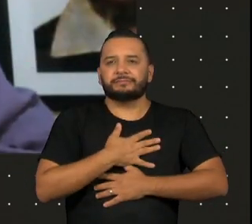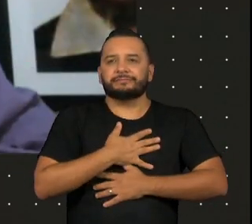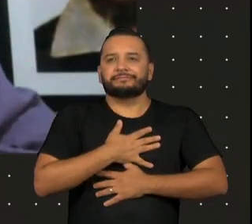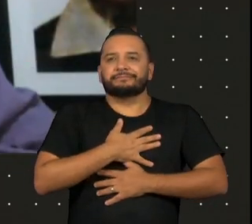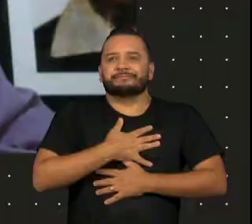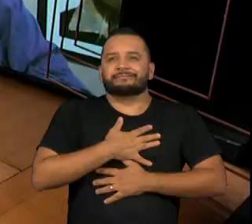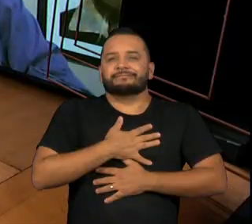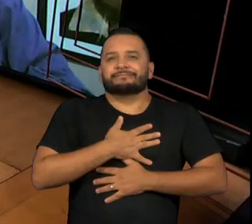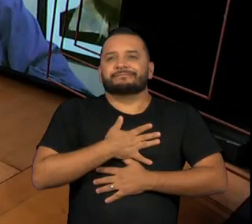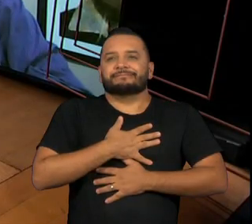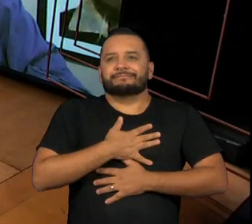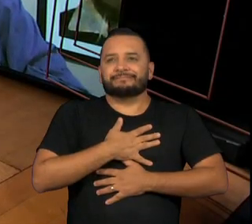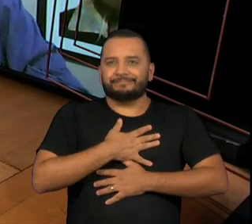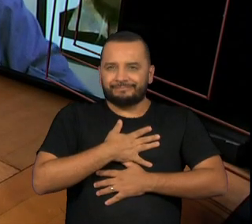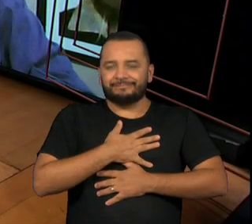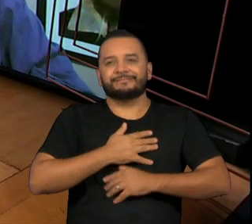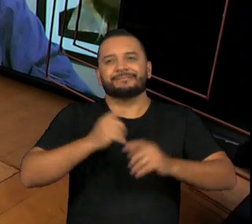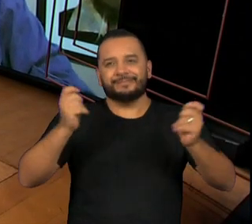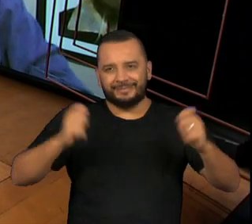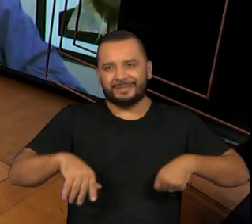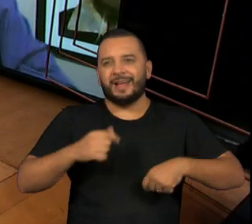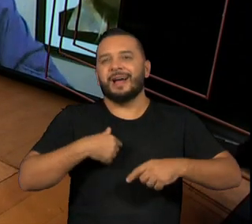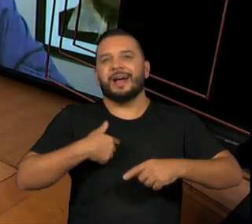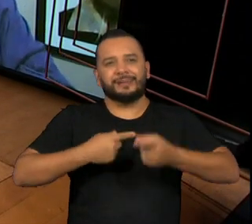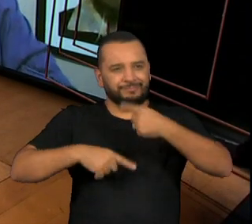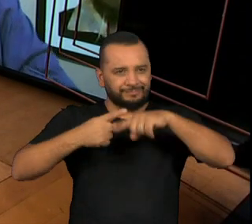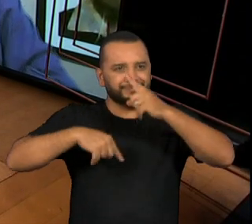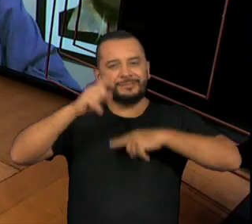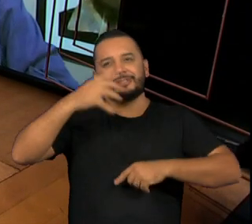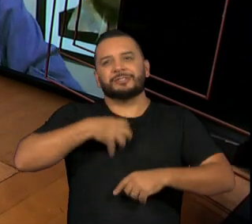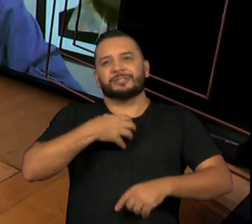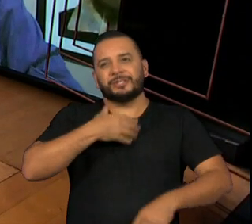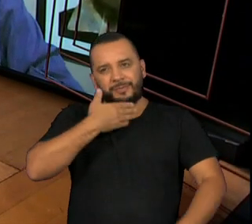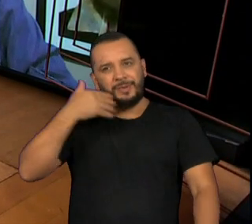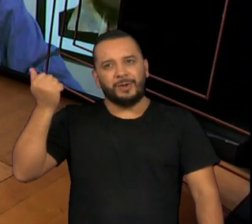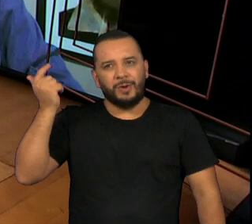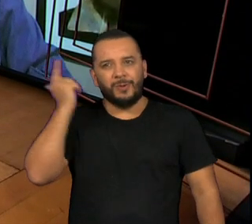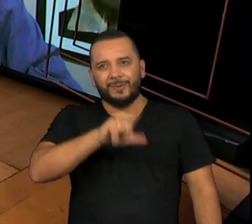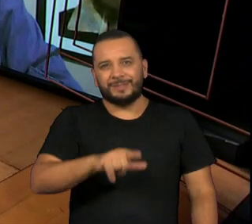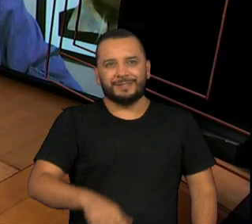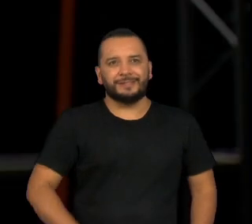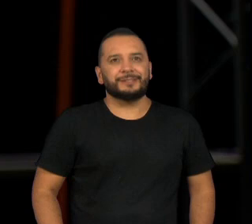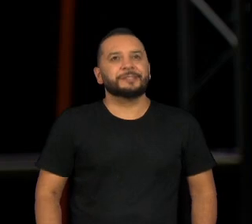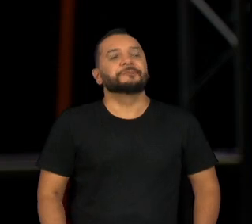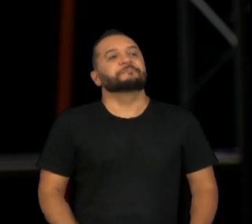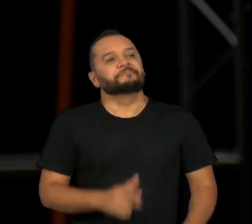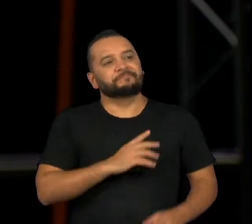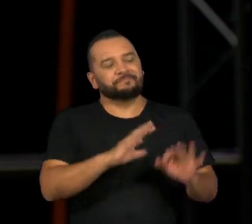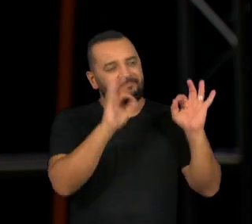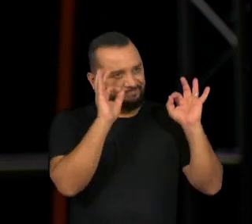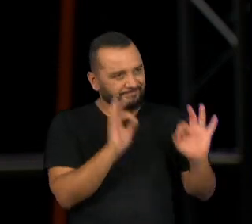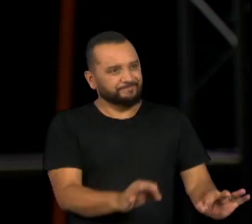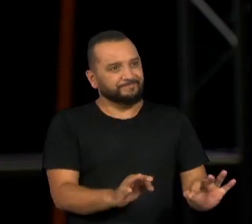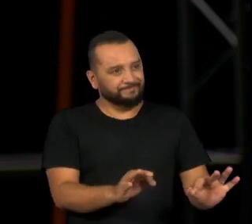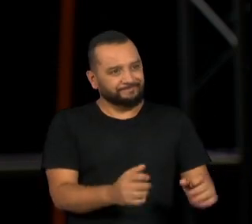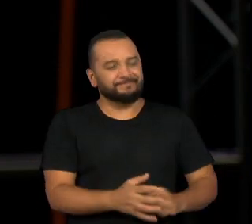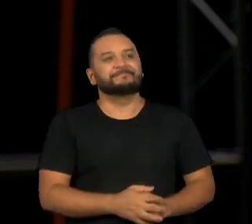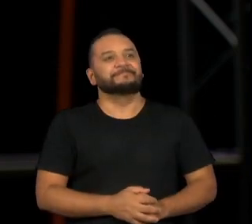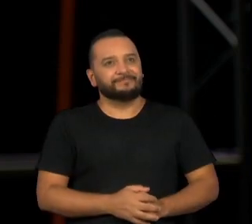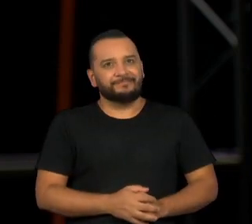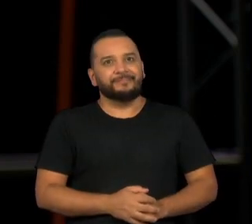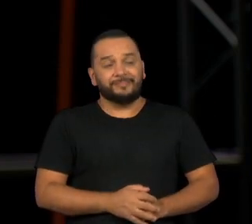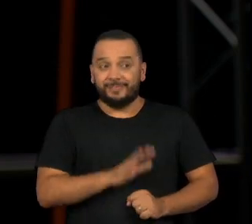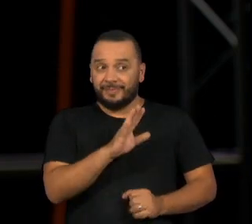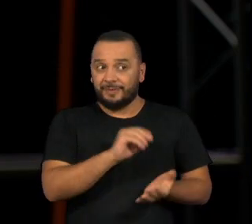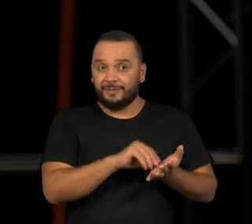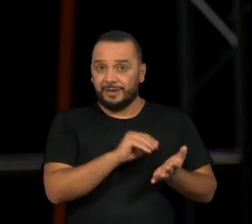chegar onde não chegou e sair melhor dessa experiência. Com certeza. Bom, a gente... Falta a